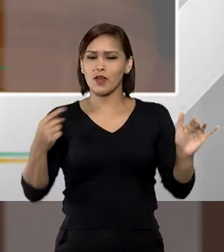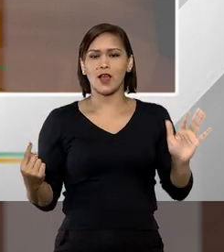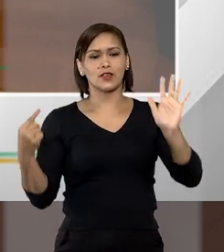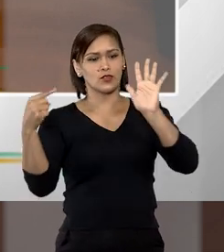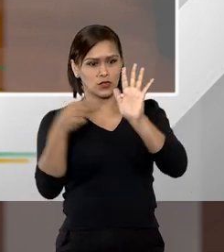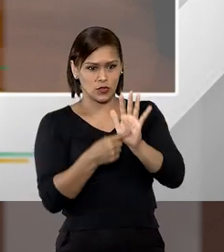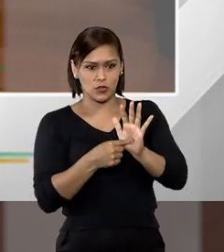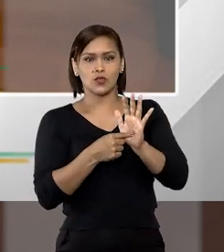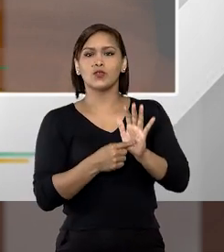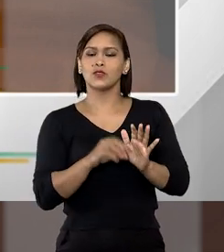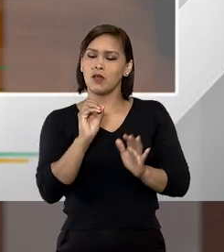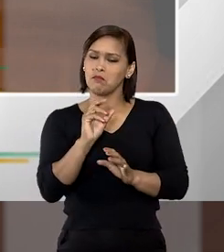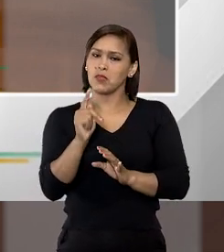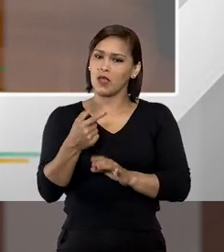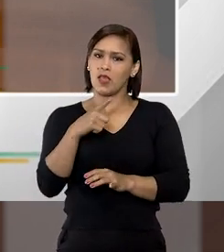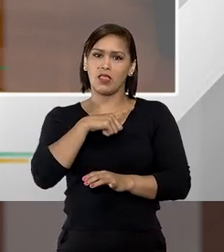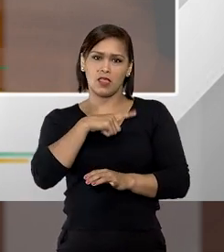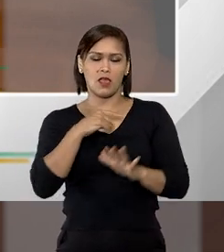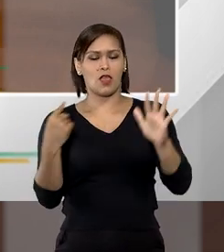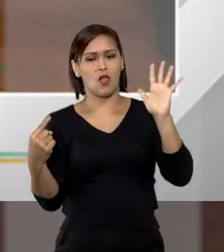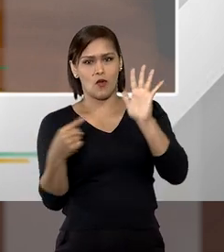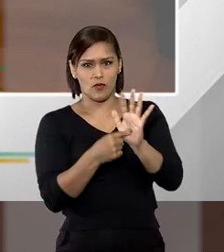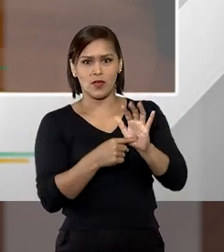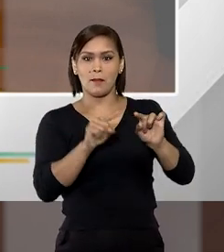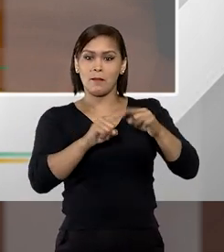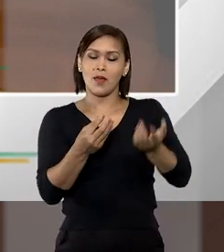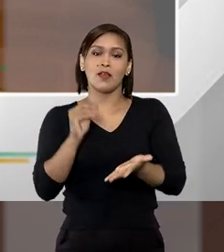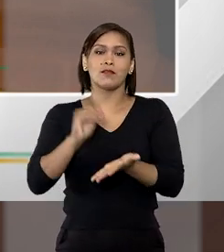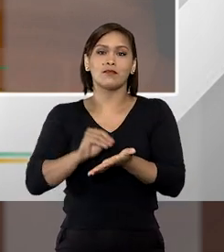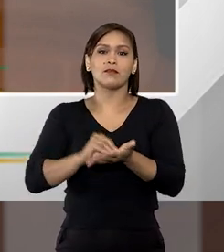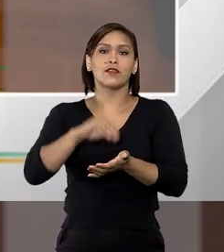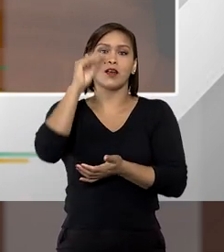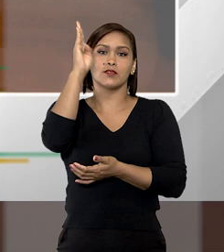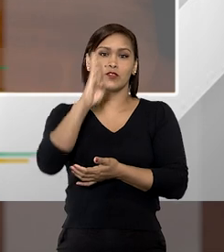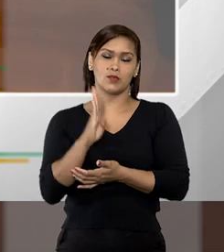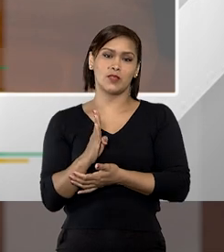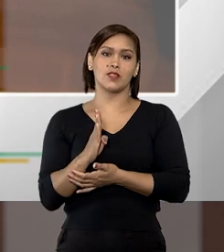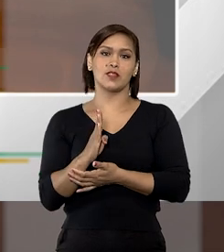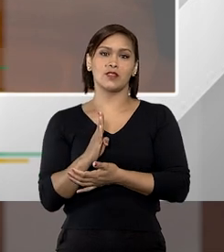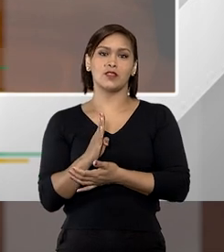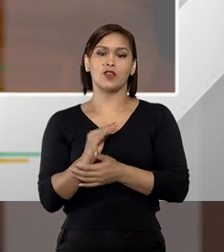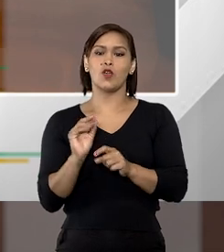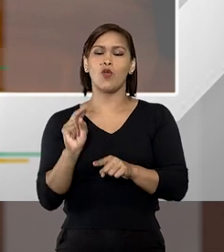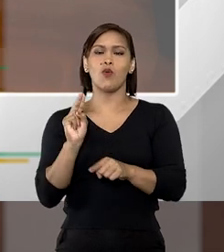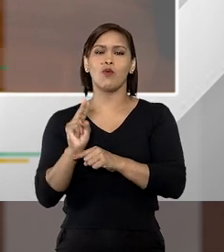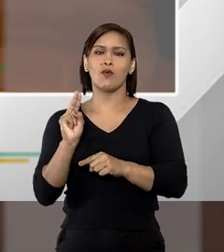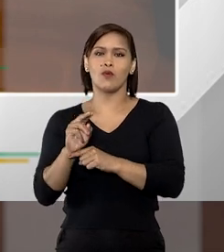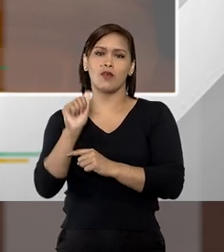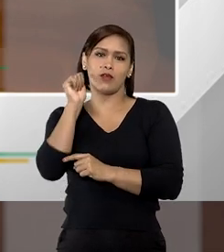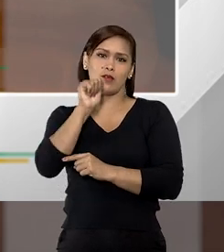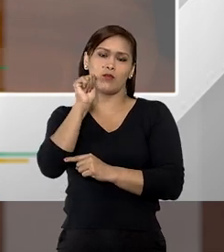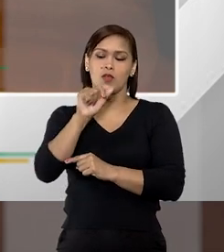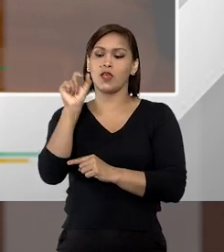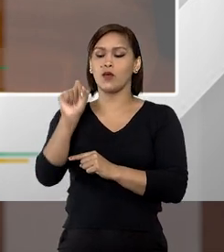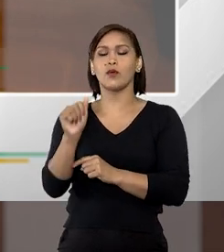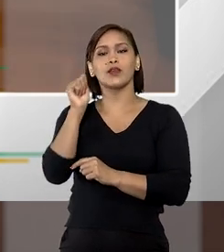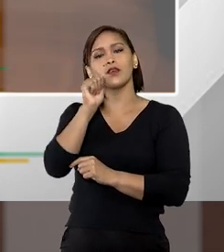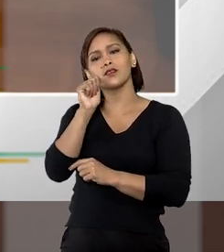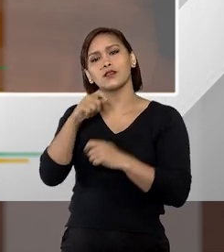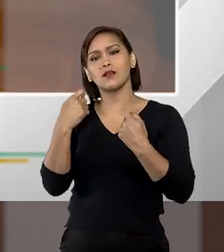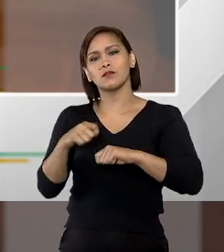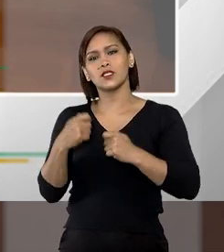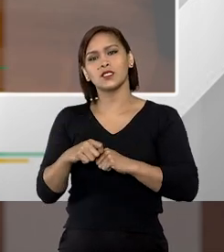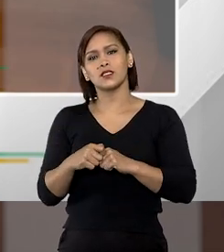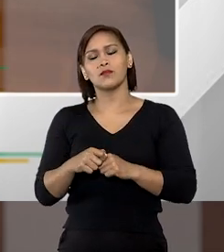está correto, temos que ter os canais de denúncia, mas está faltando no Brasil os canais de proteção. O que que essa mulher deve fazer